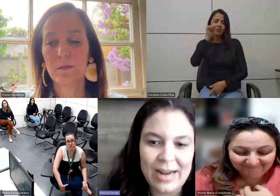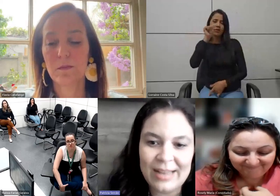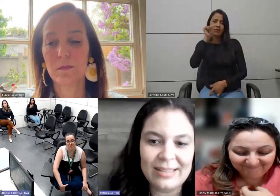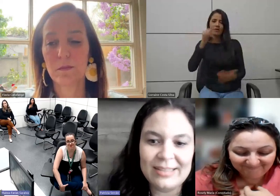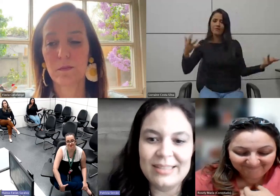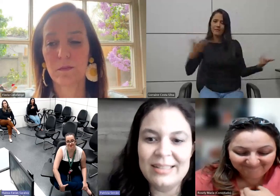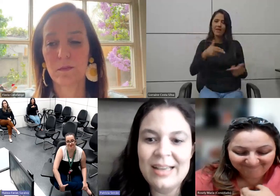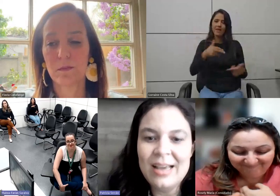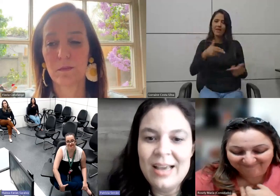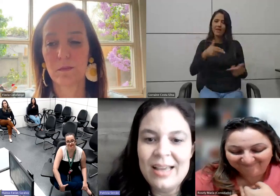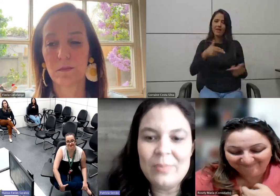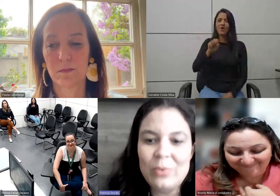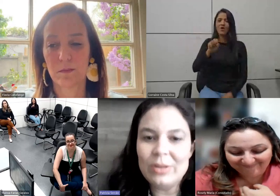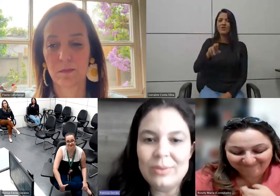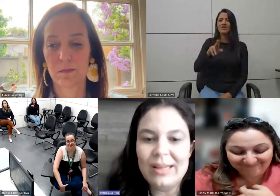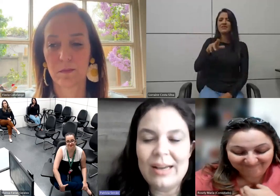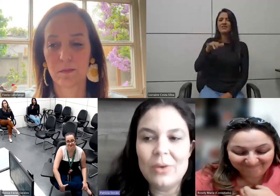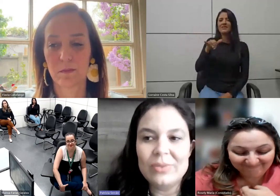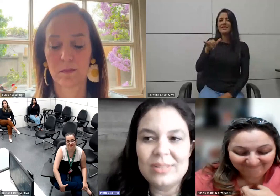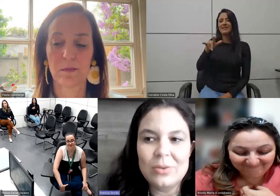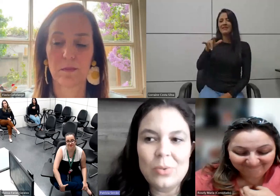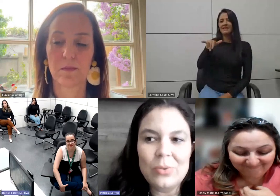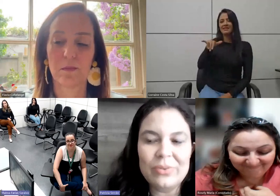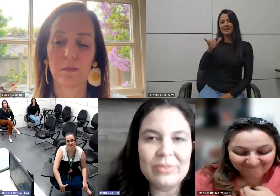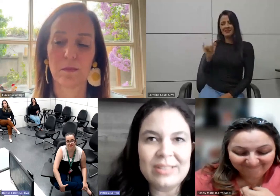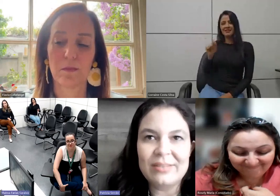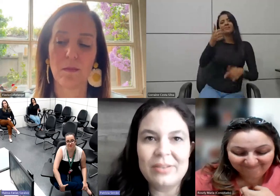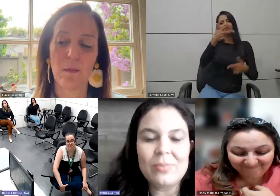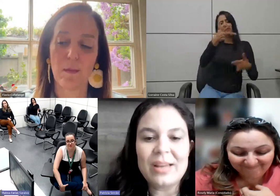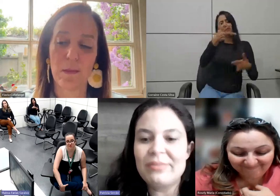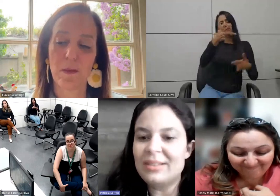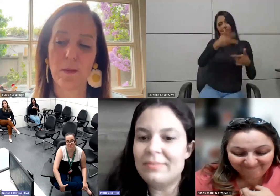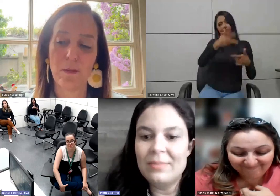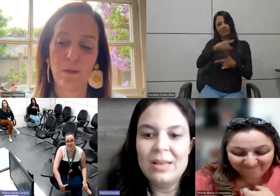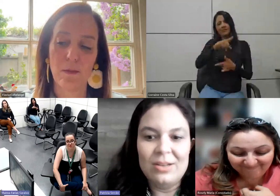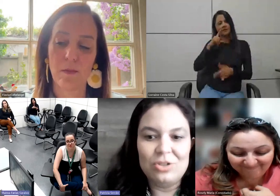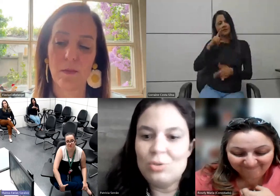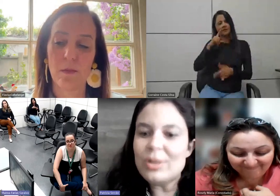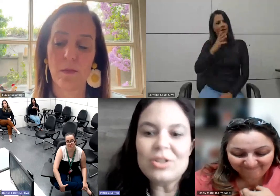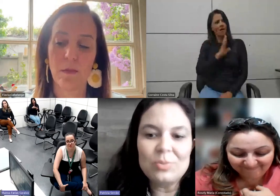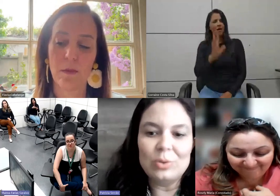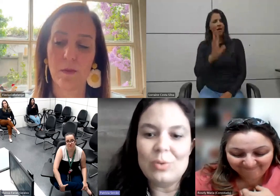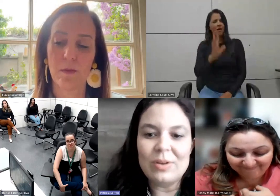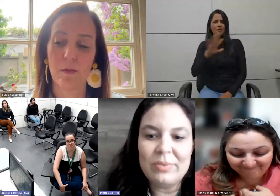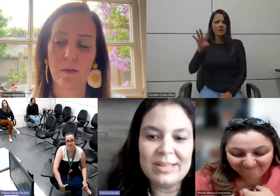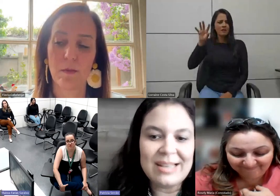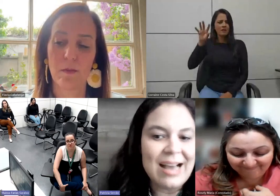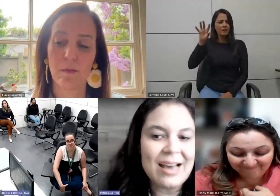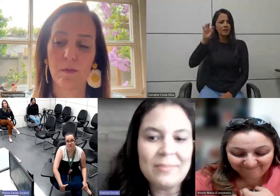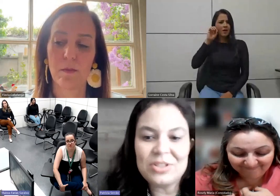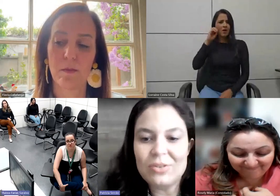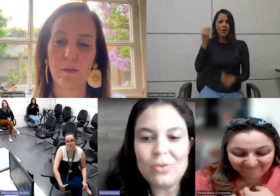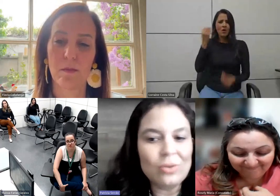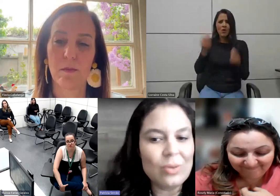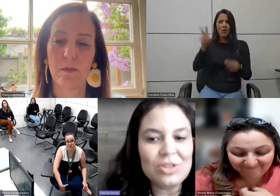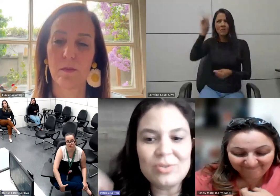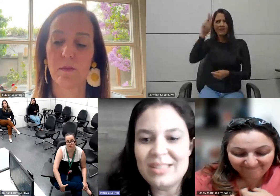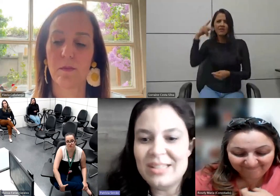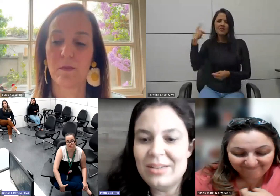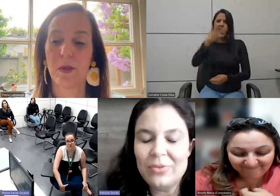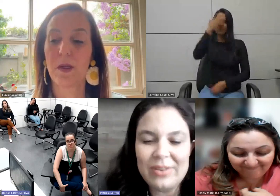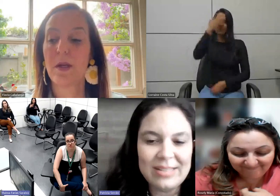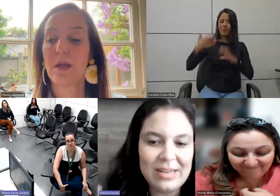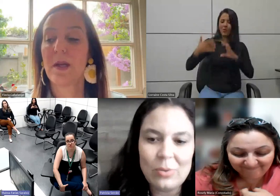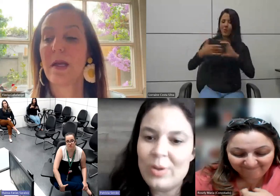nessa primeira temporada assim e é muito legal você ouve você ver como é que a vida de todas mudou com a doença rara mas que